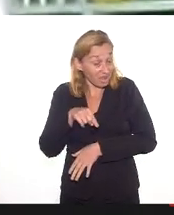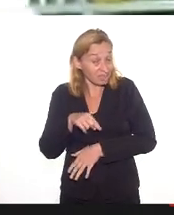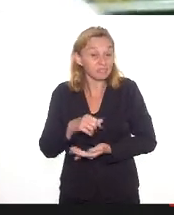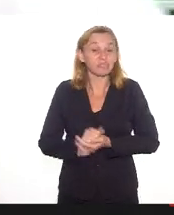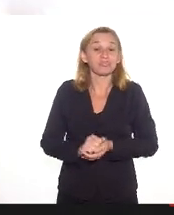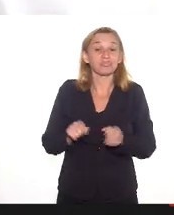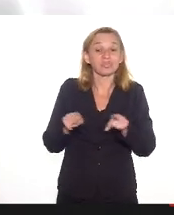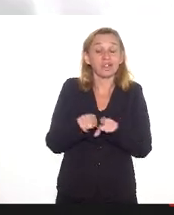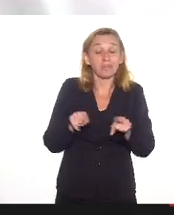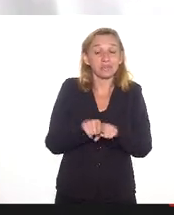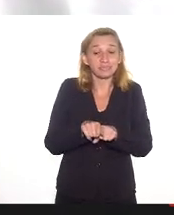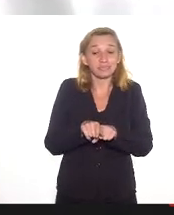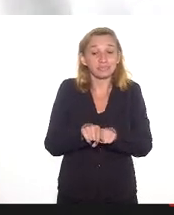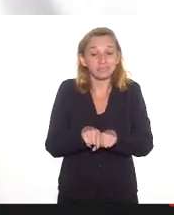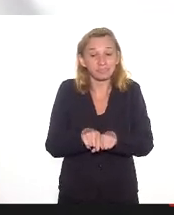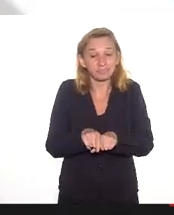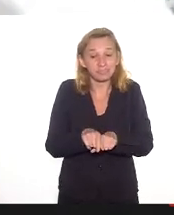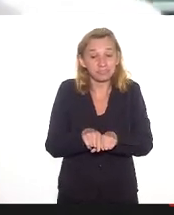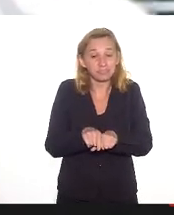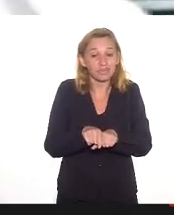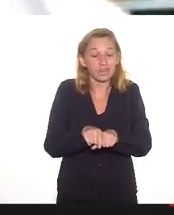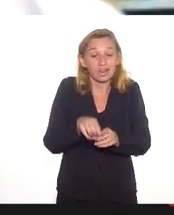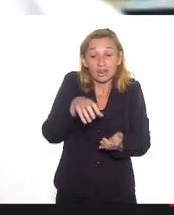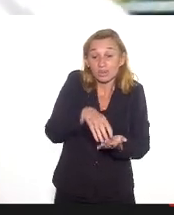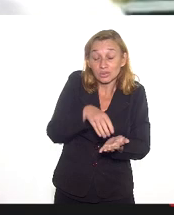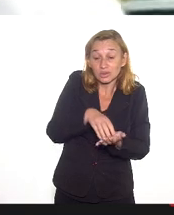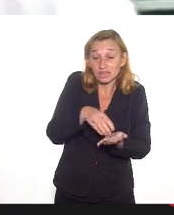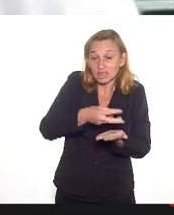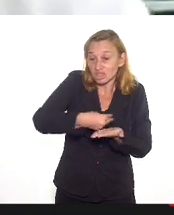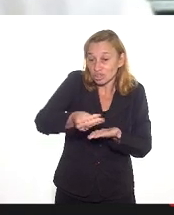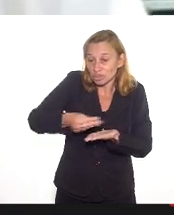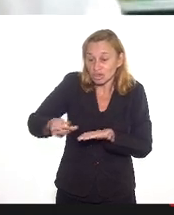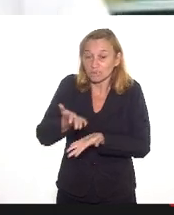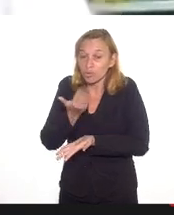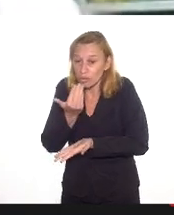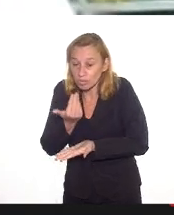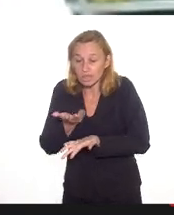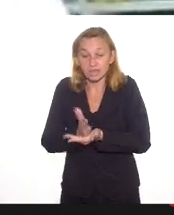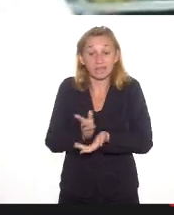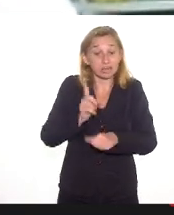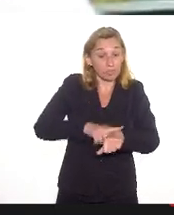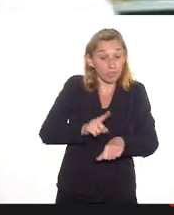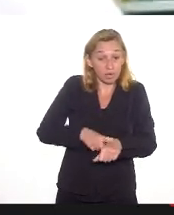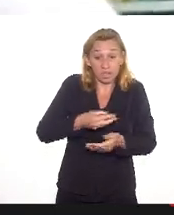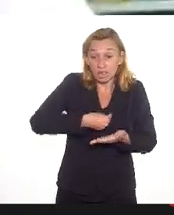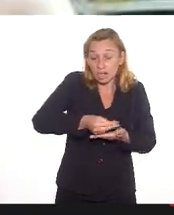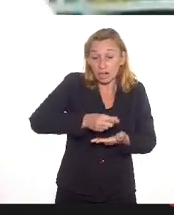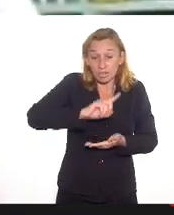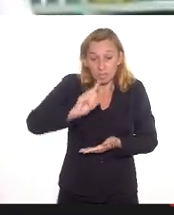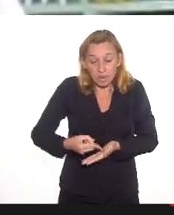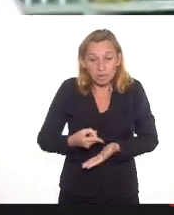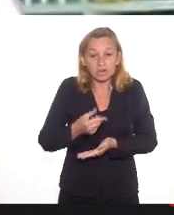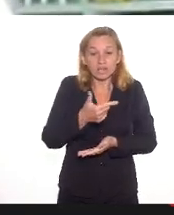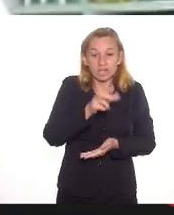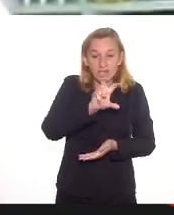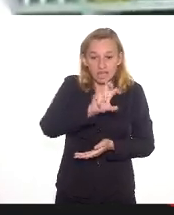fizemos um centro de distribuição de alimentos, nesse momento nós estamos distribuindo 1.500 cestas básicas para